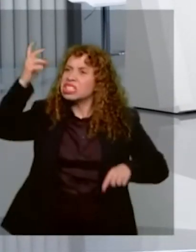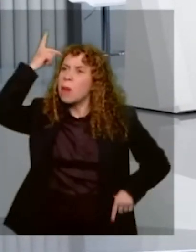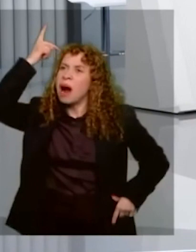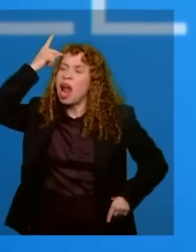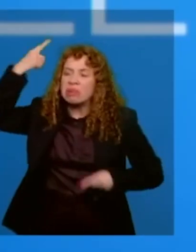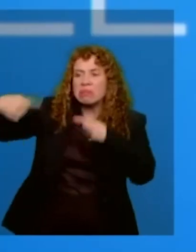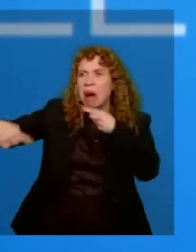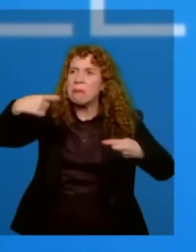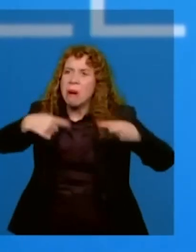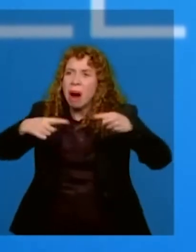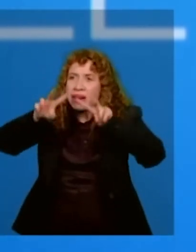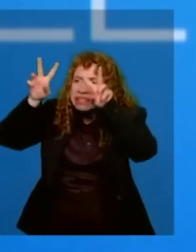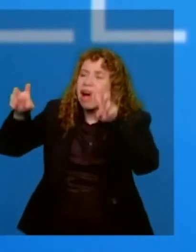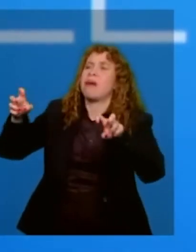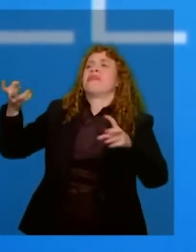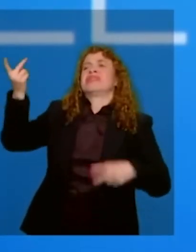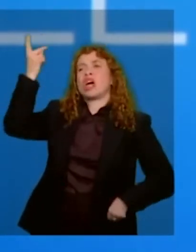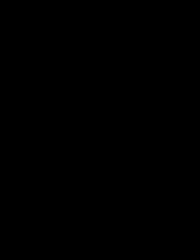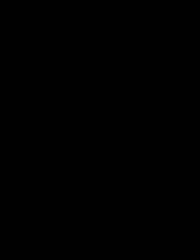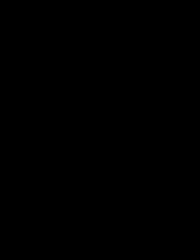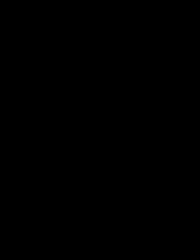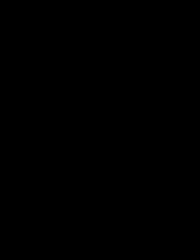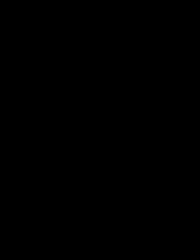São Paulo. Eu acho que é importante.